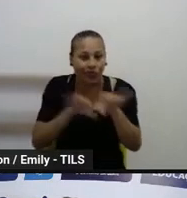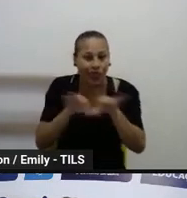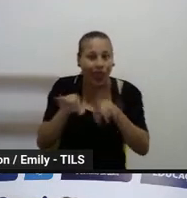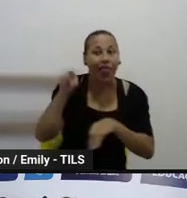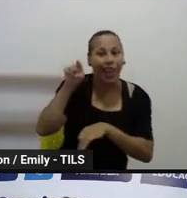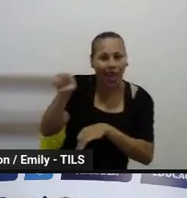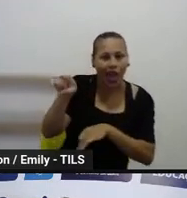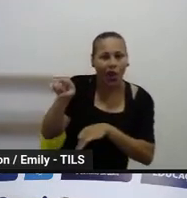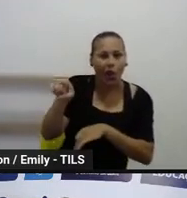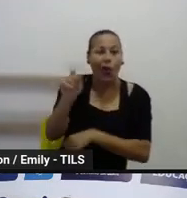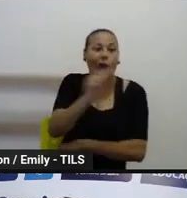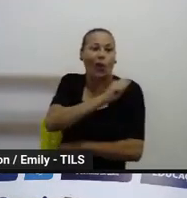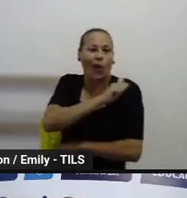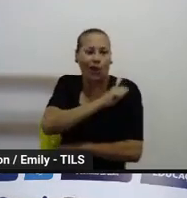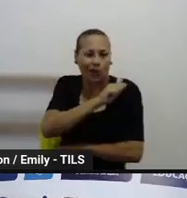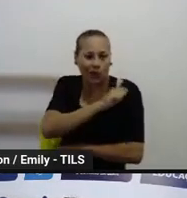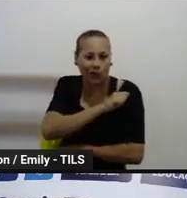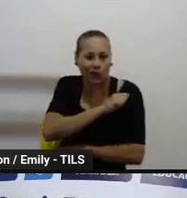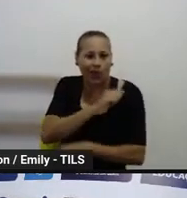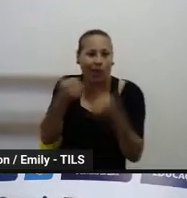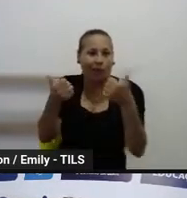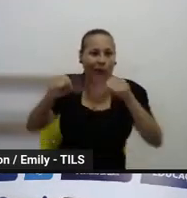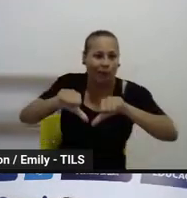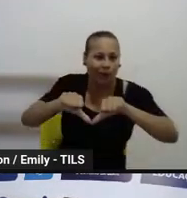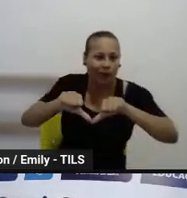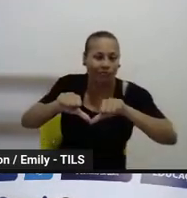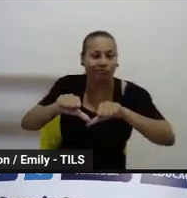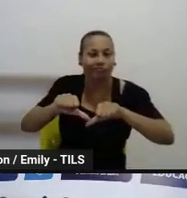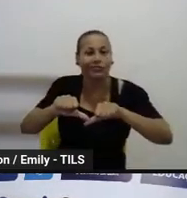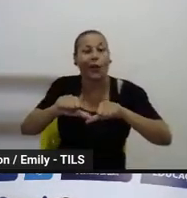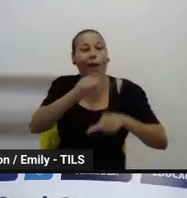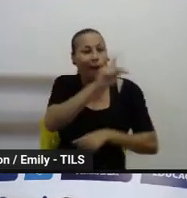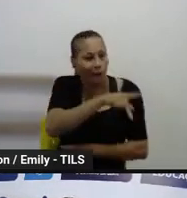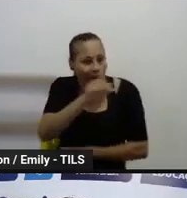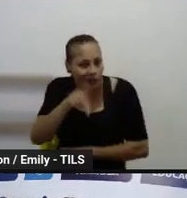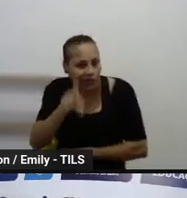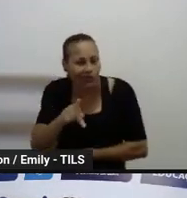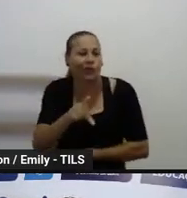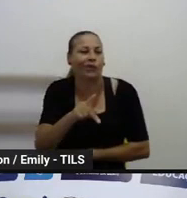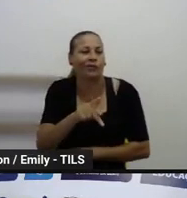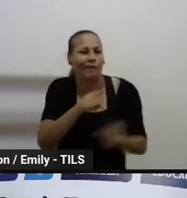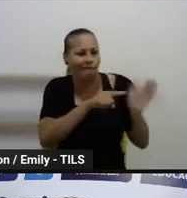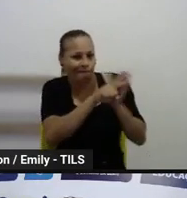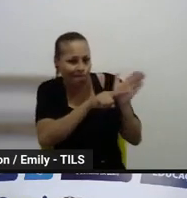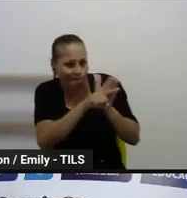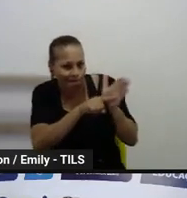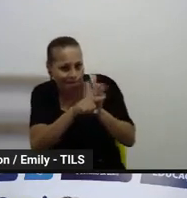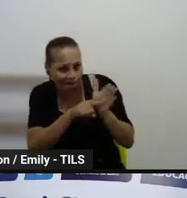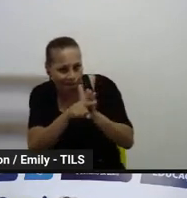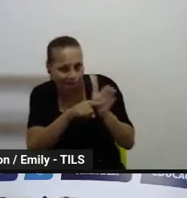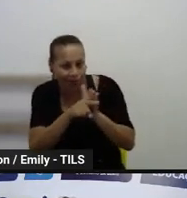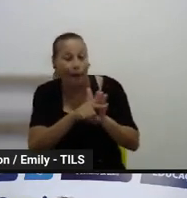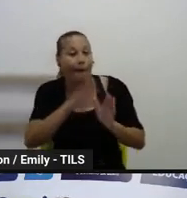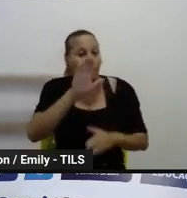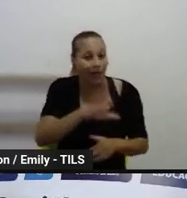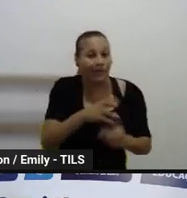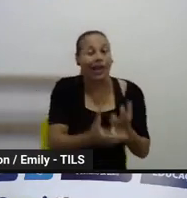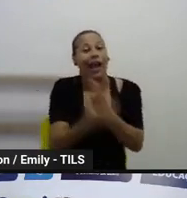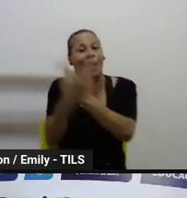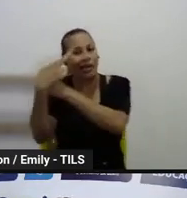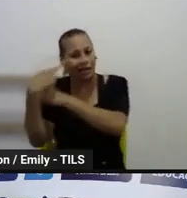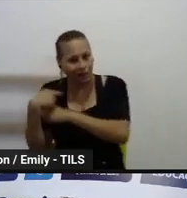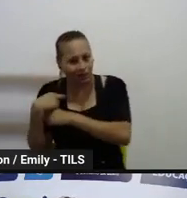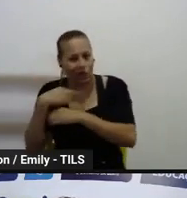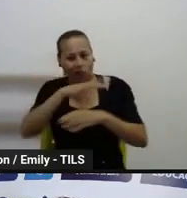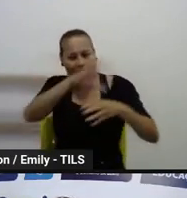aprendizagem dos estudantes. Mas as avaliações do programa, elas são de responsabilidade do programa